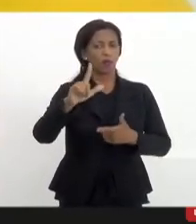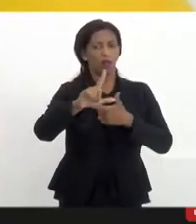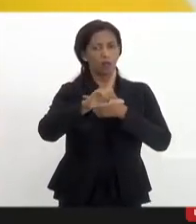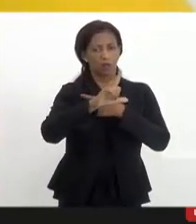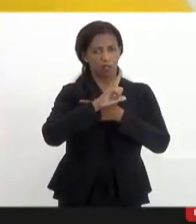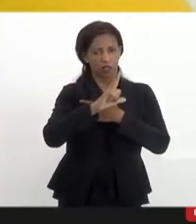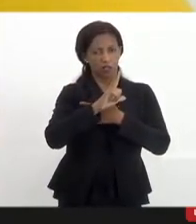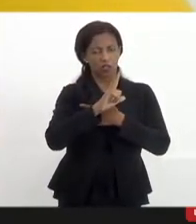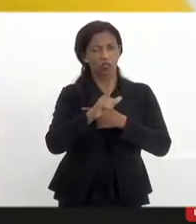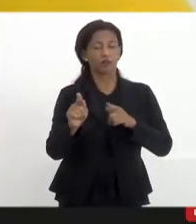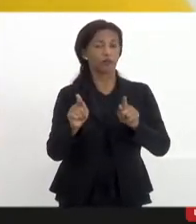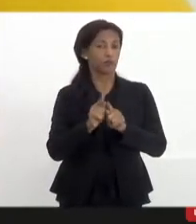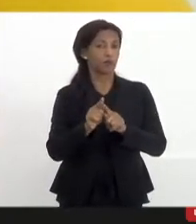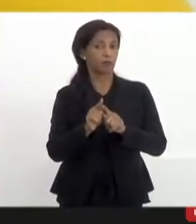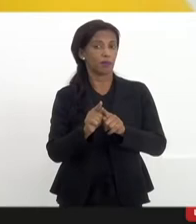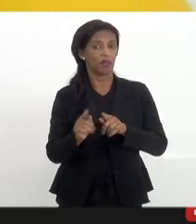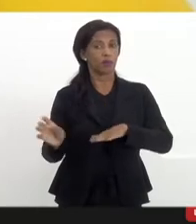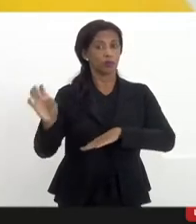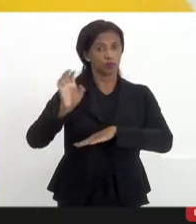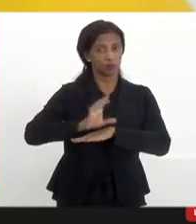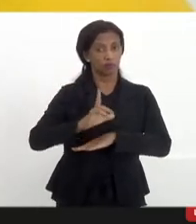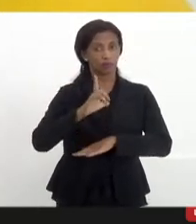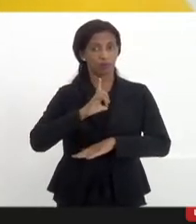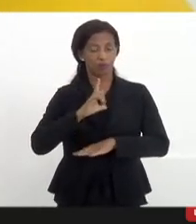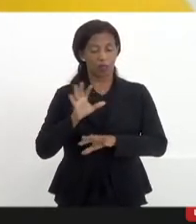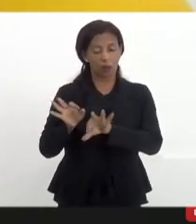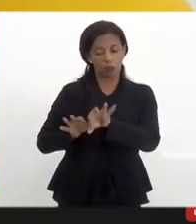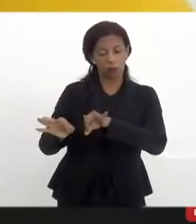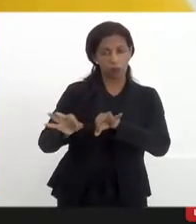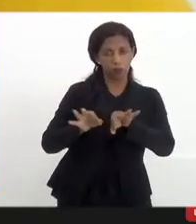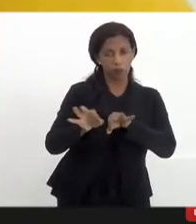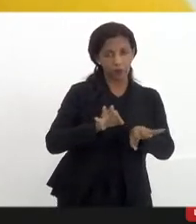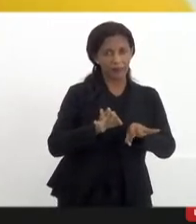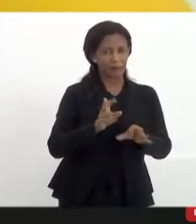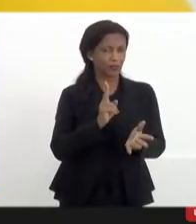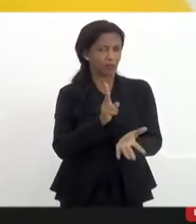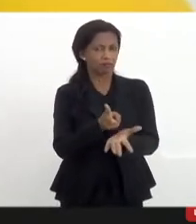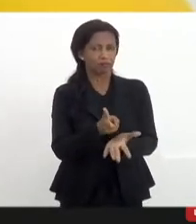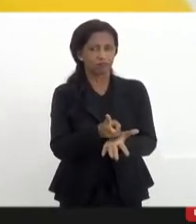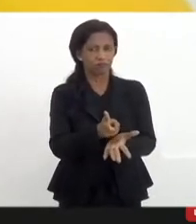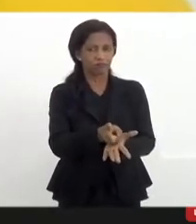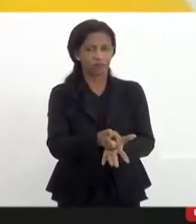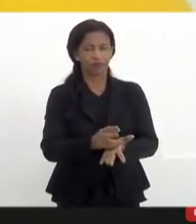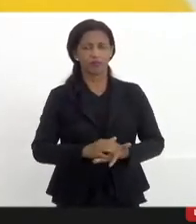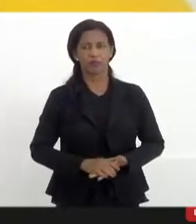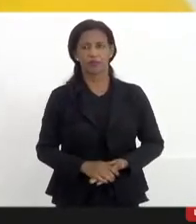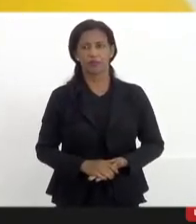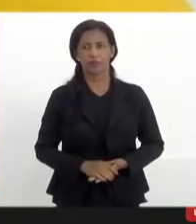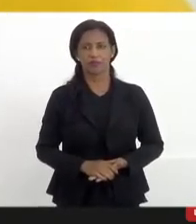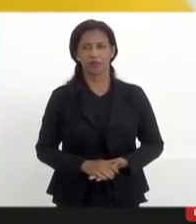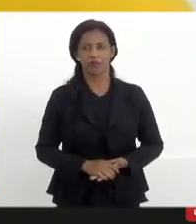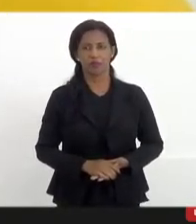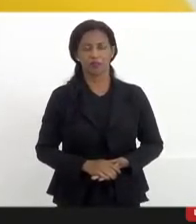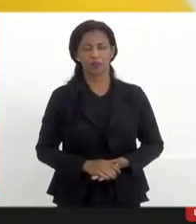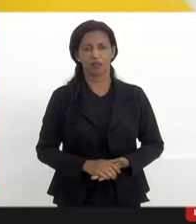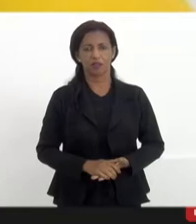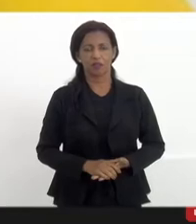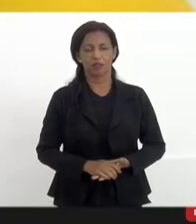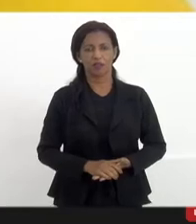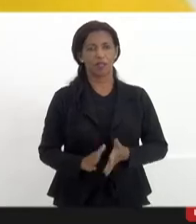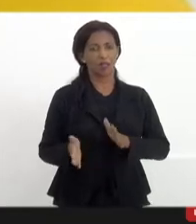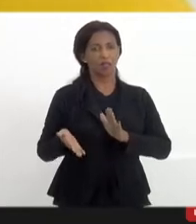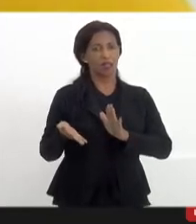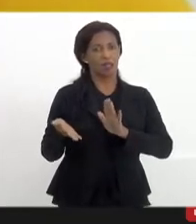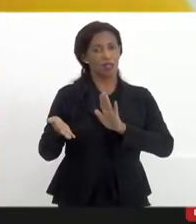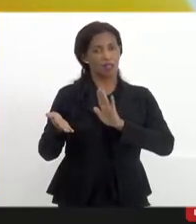estadual também ter uma atuação mais organizada, mais permanente a favor da